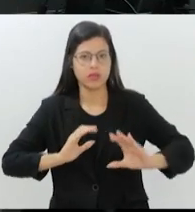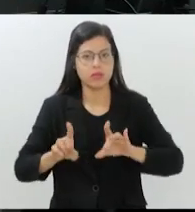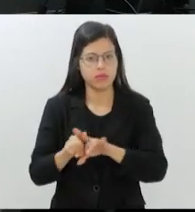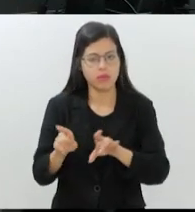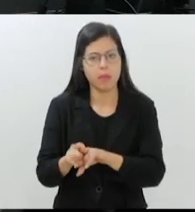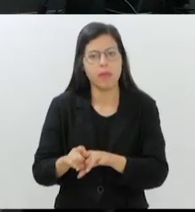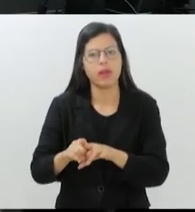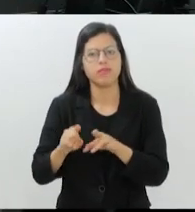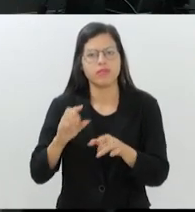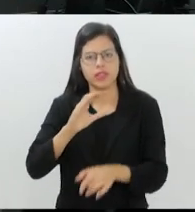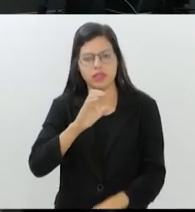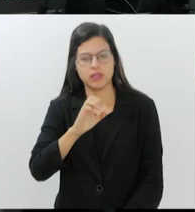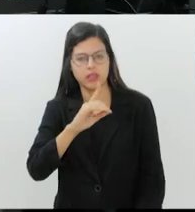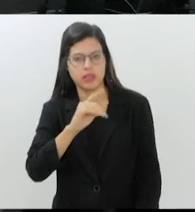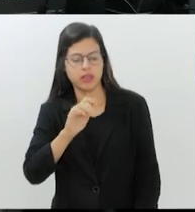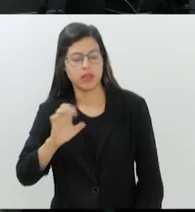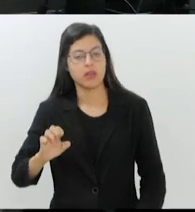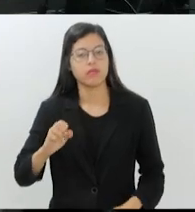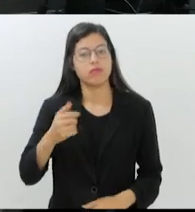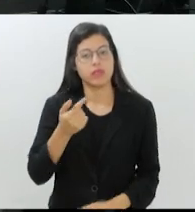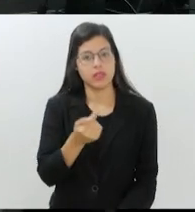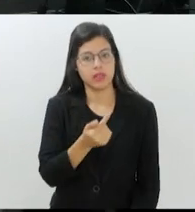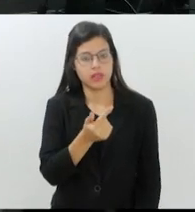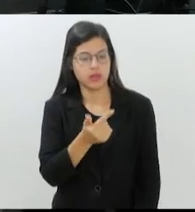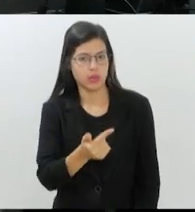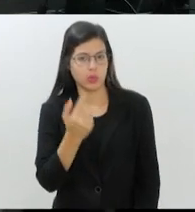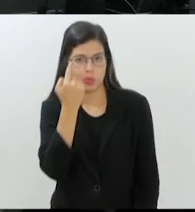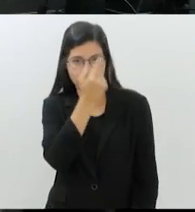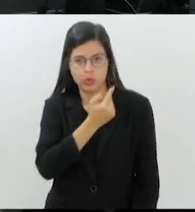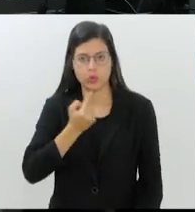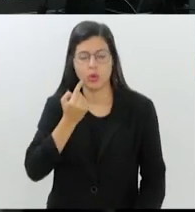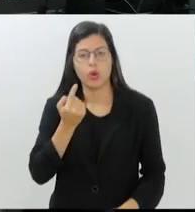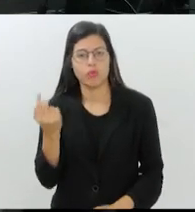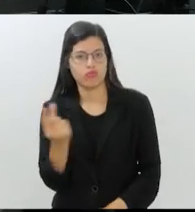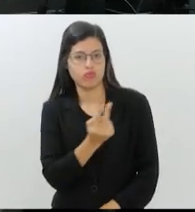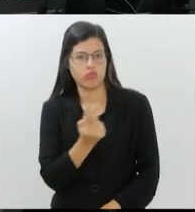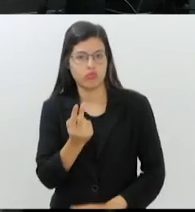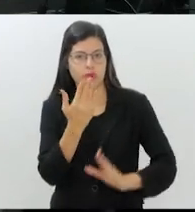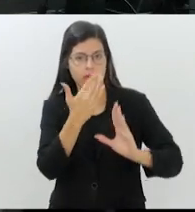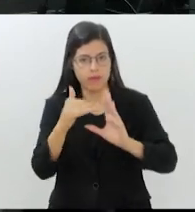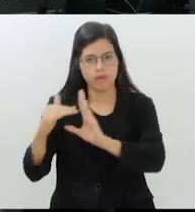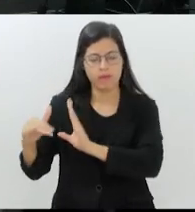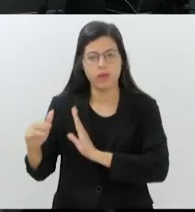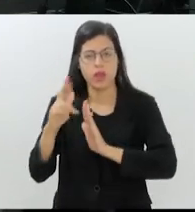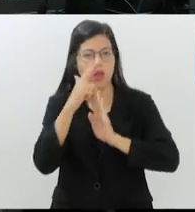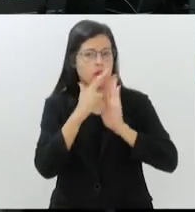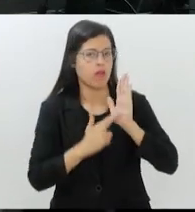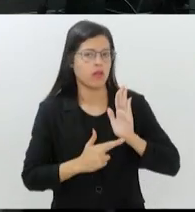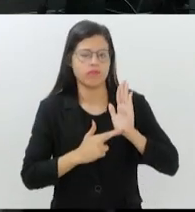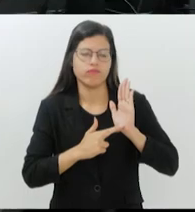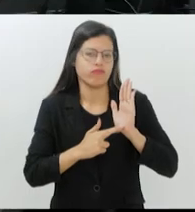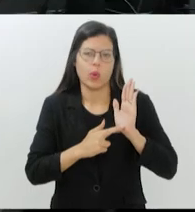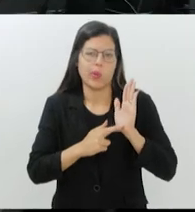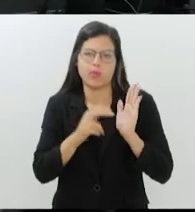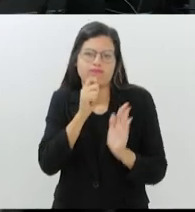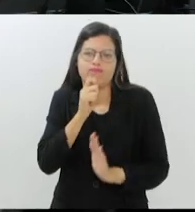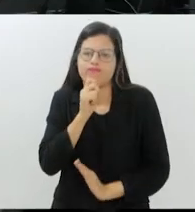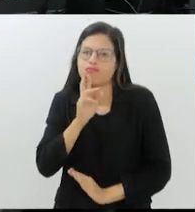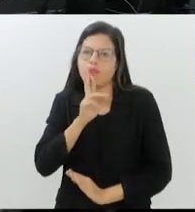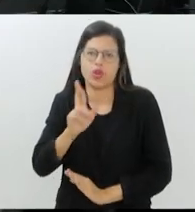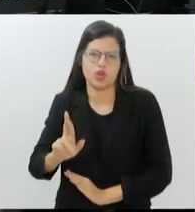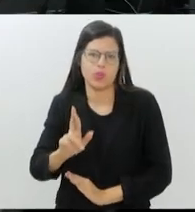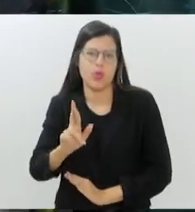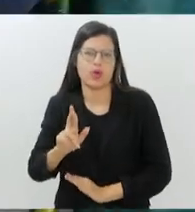horas para que os dois enviem respostas e relatórios para o que não foi respondido durante a audiência desta